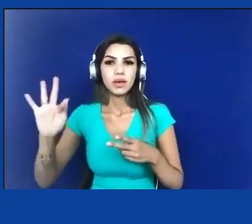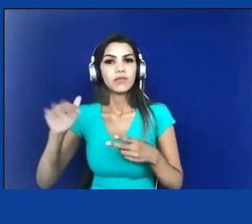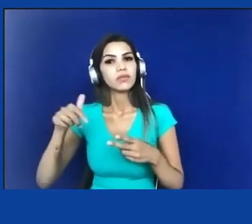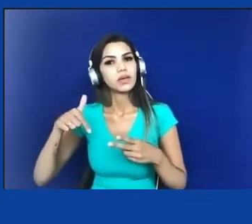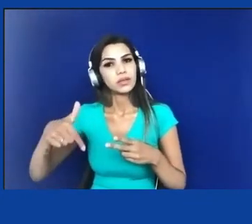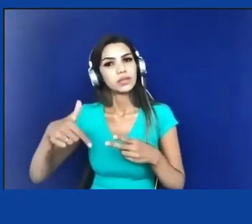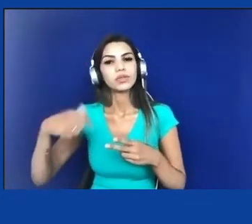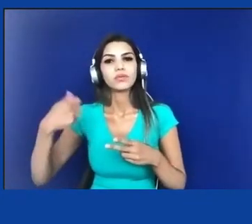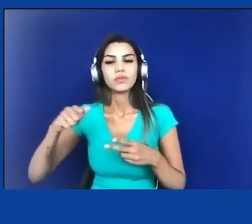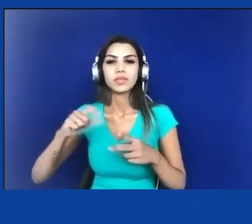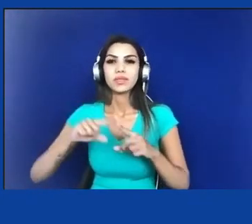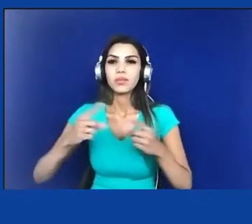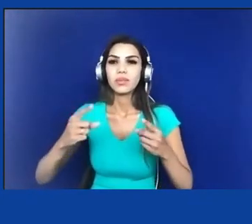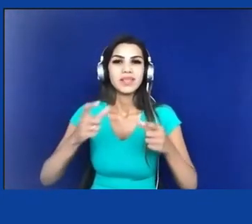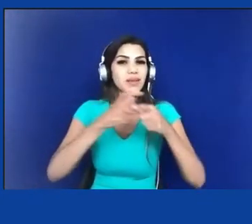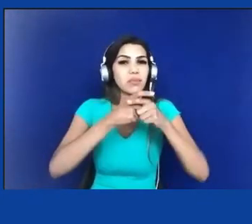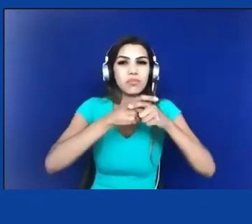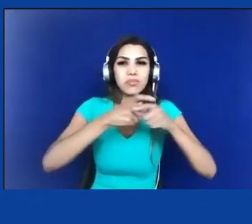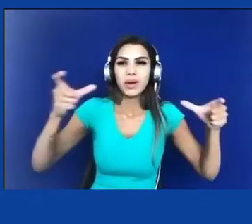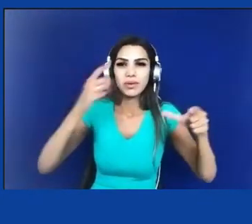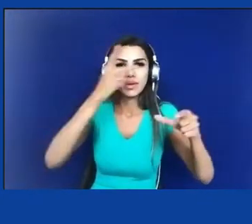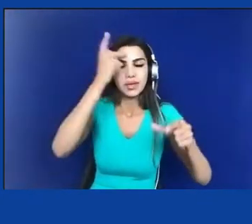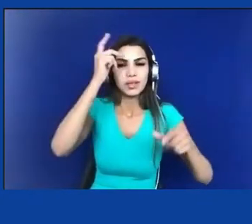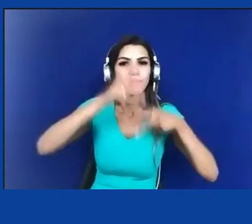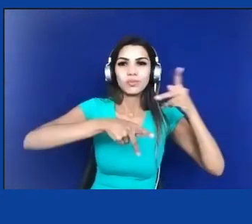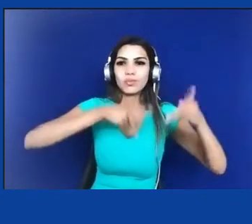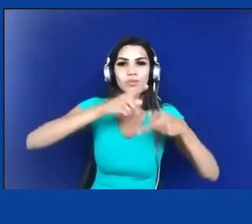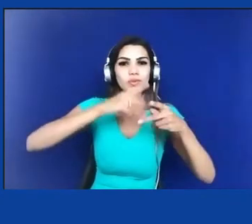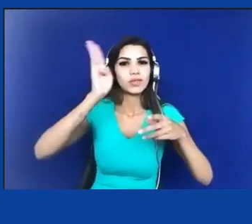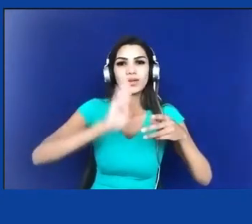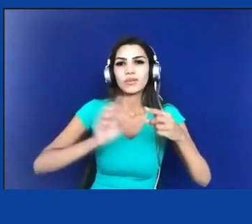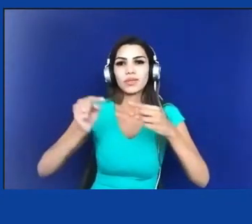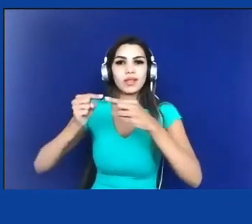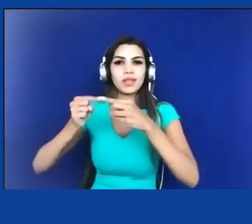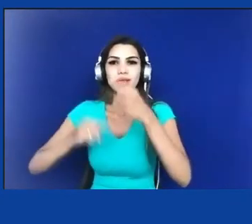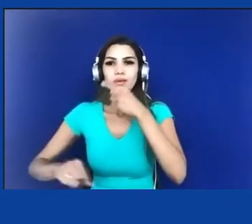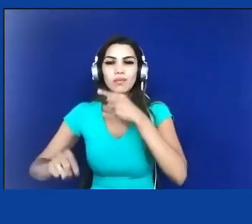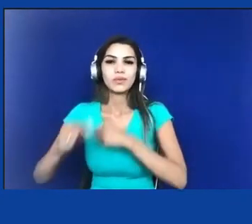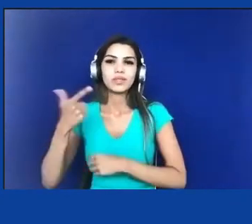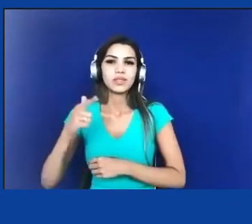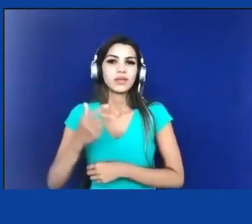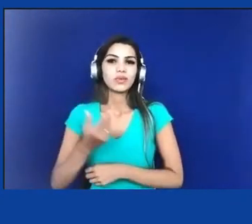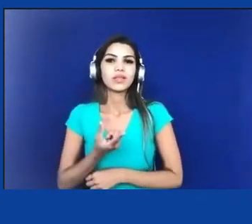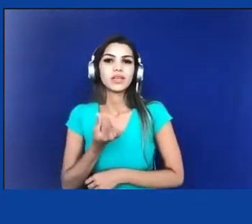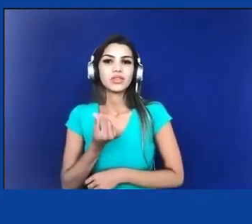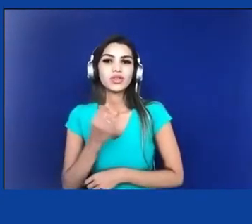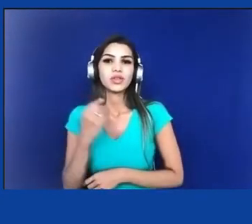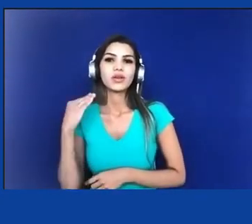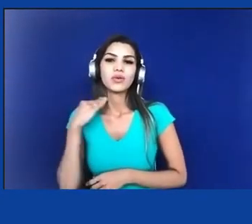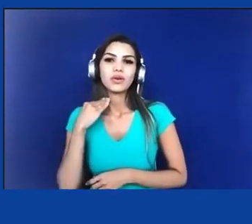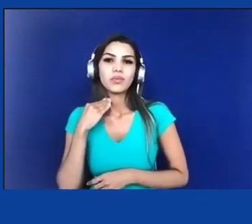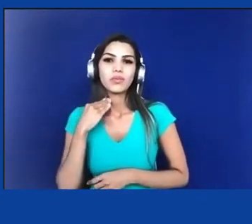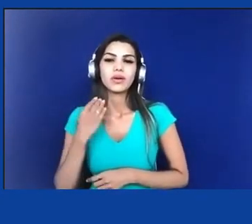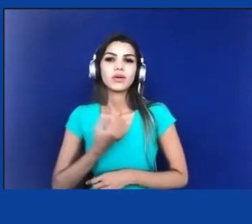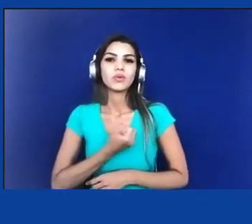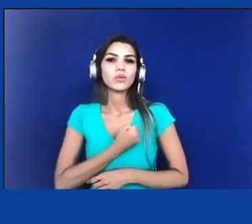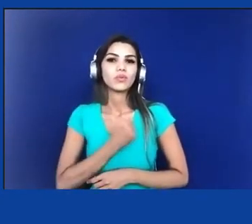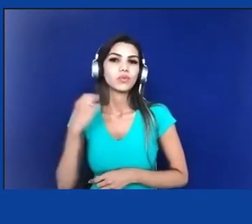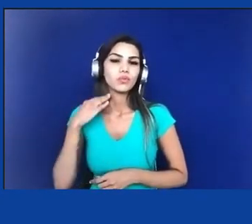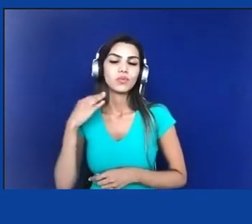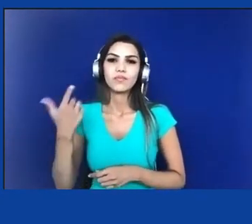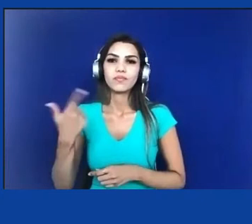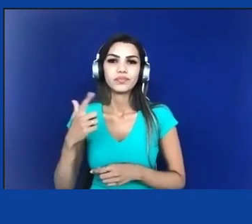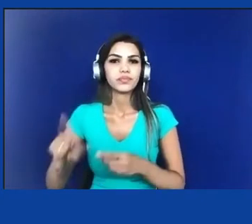brasileiros não se enquadram nas regras e não estão em nenhuma lista do governo. São